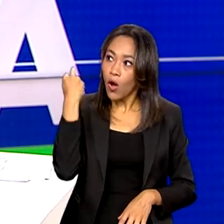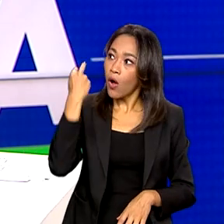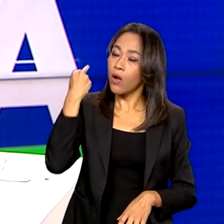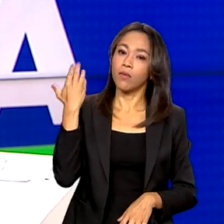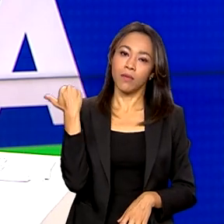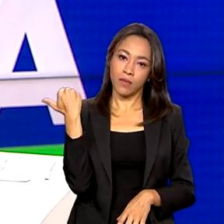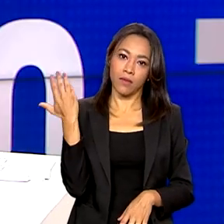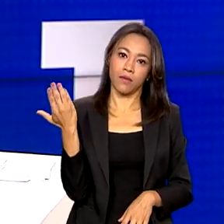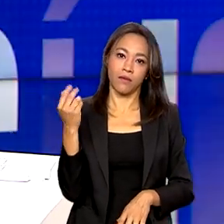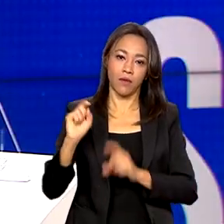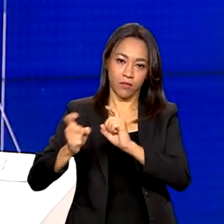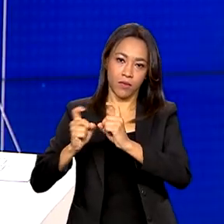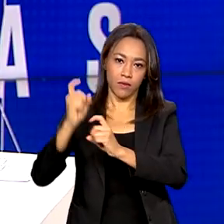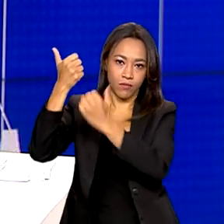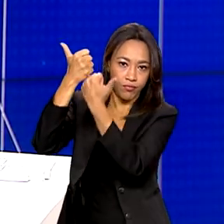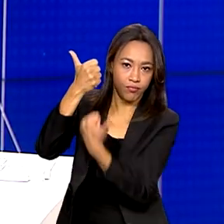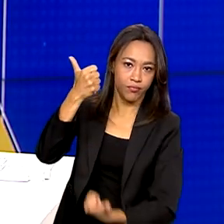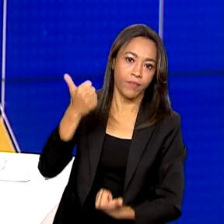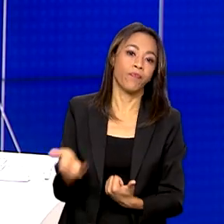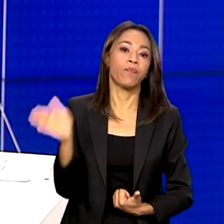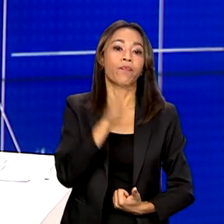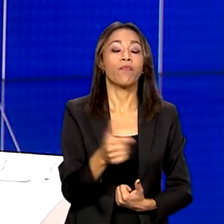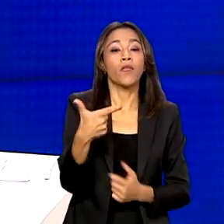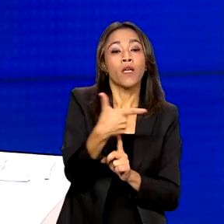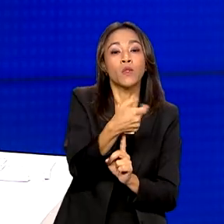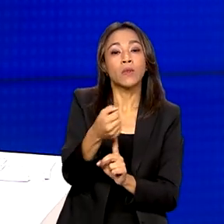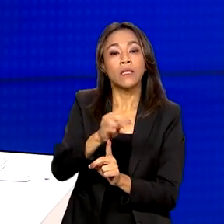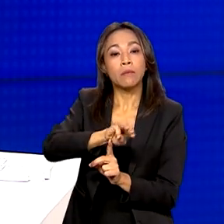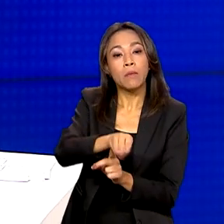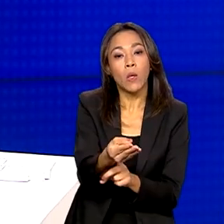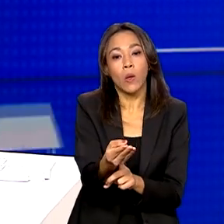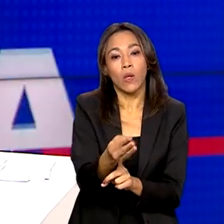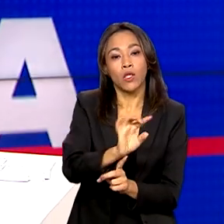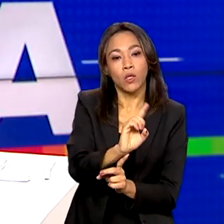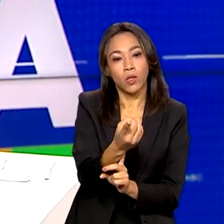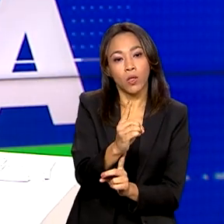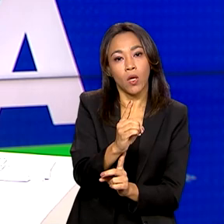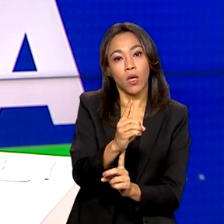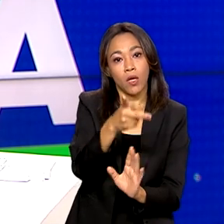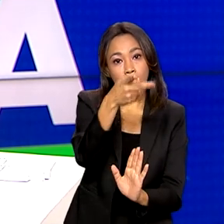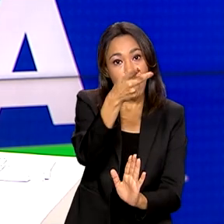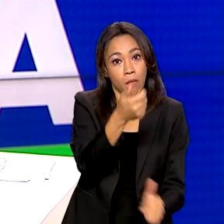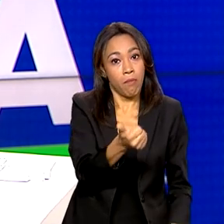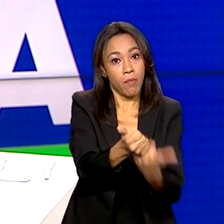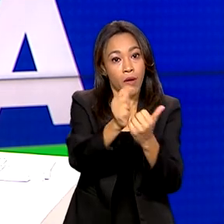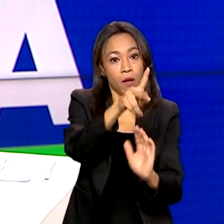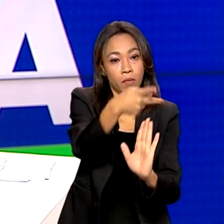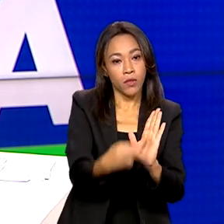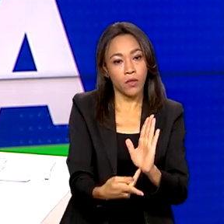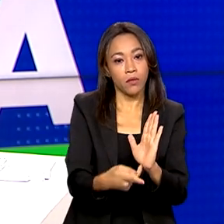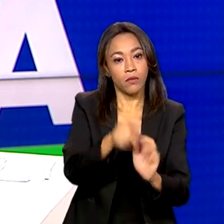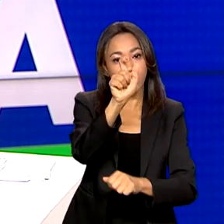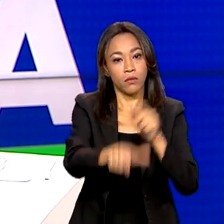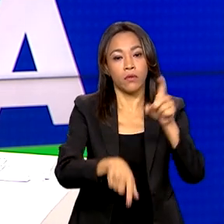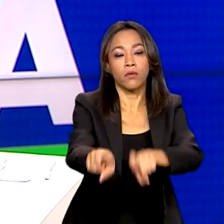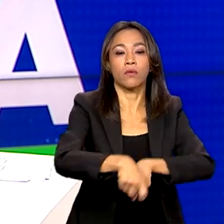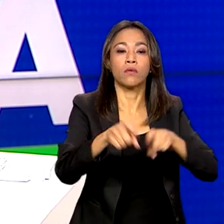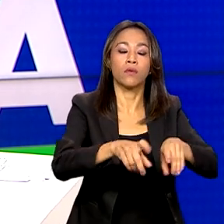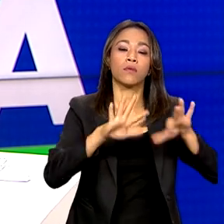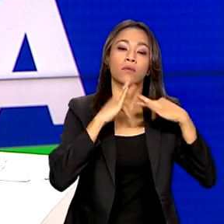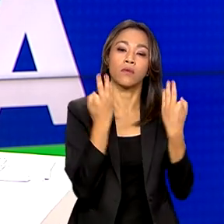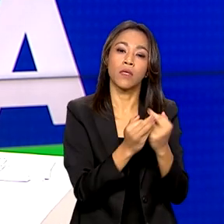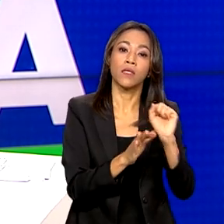200 milhões de dólares para projetos de agricultores familiares que combinem segurança